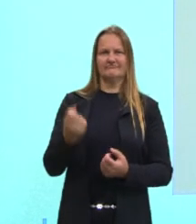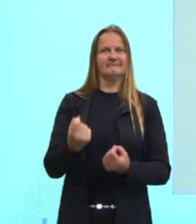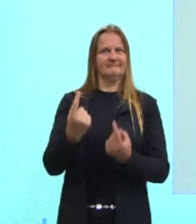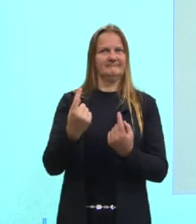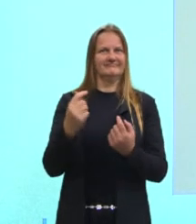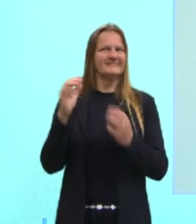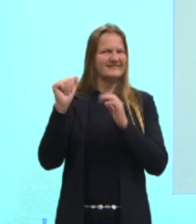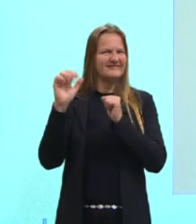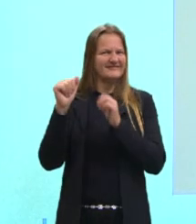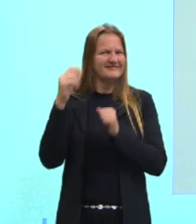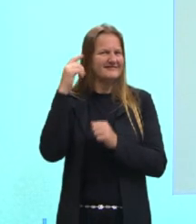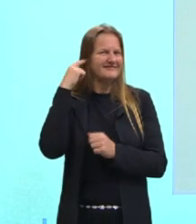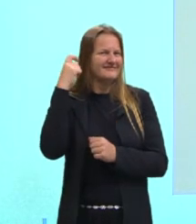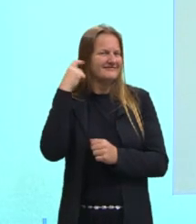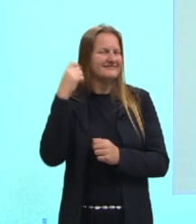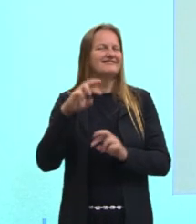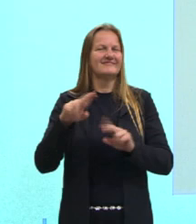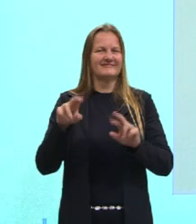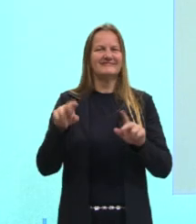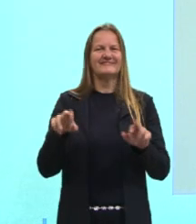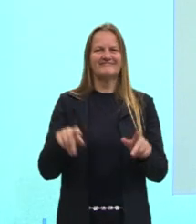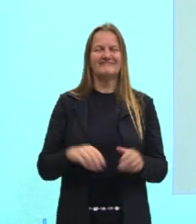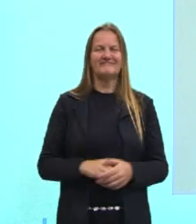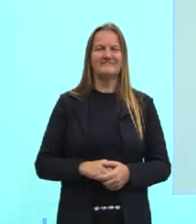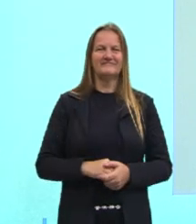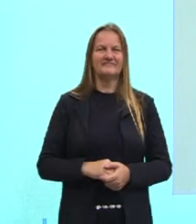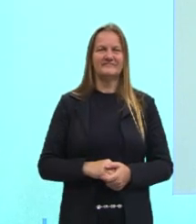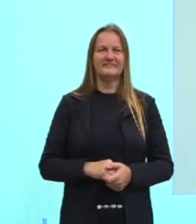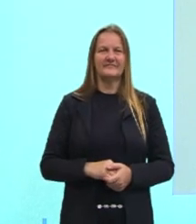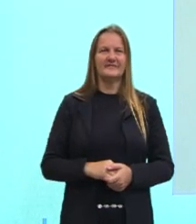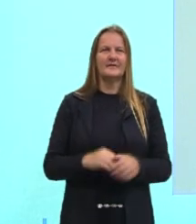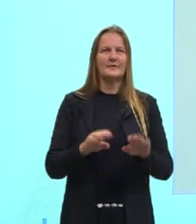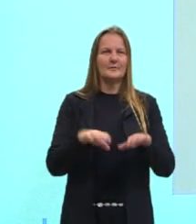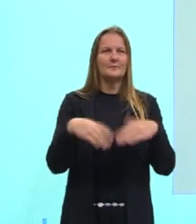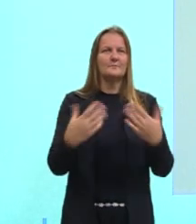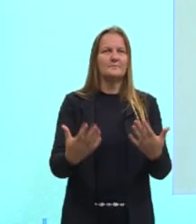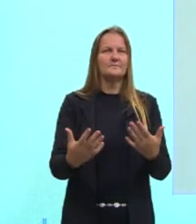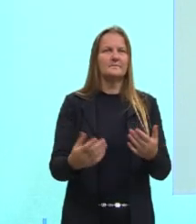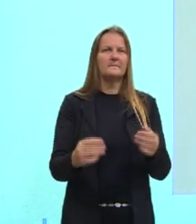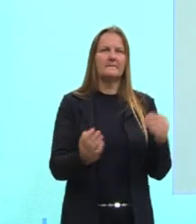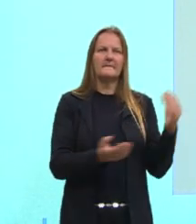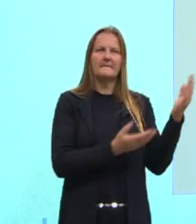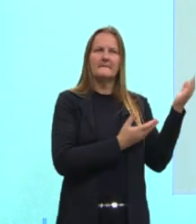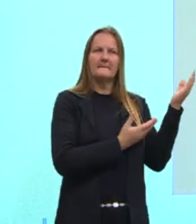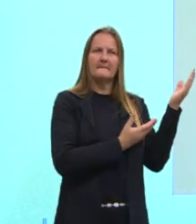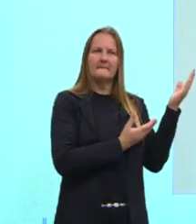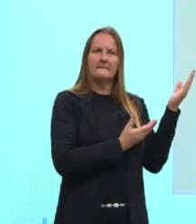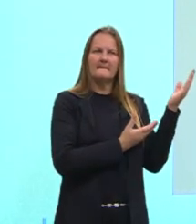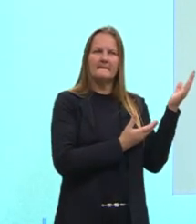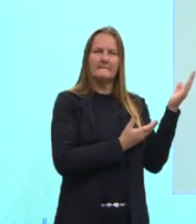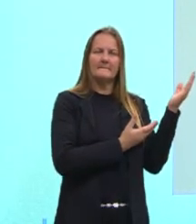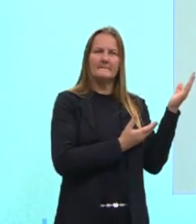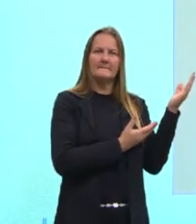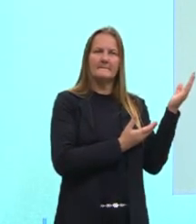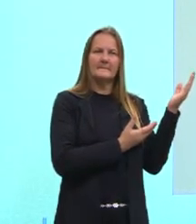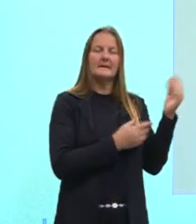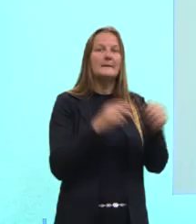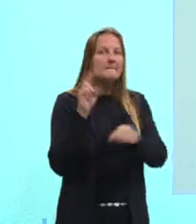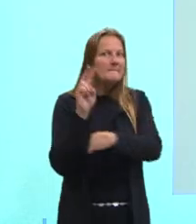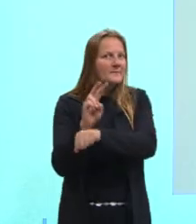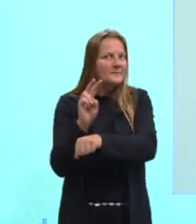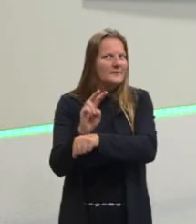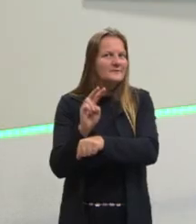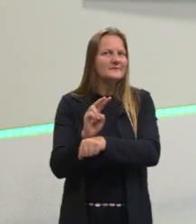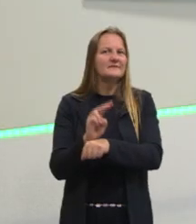semelhante a R também. Então, nós temos que tomar um cuidado especial.